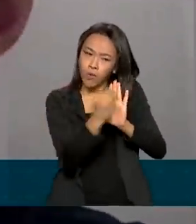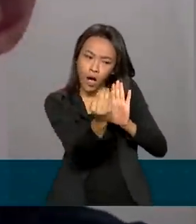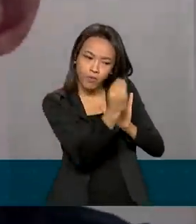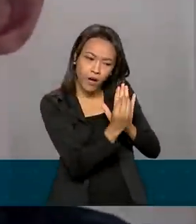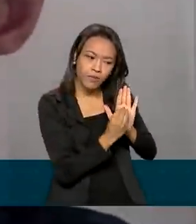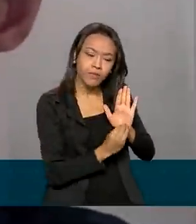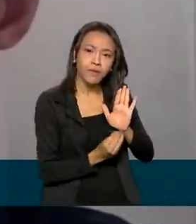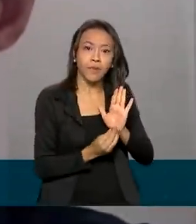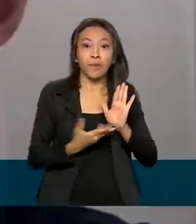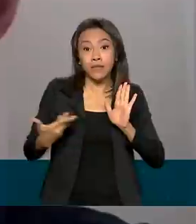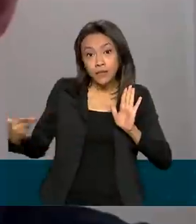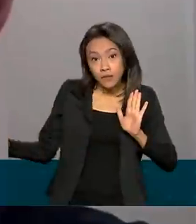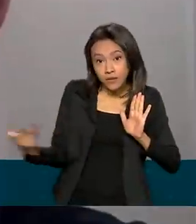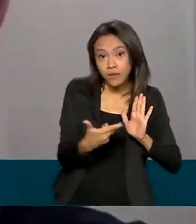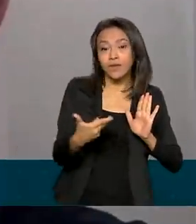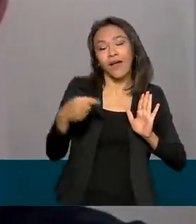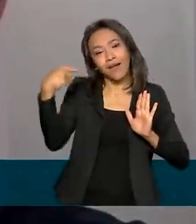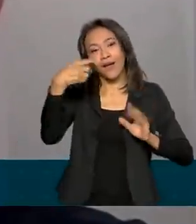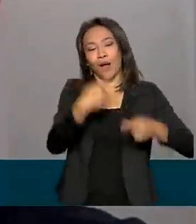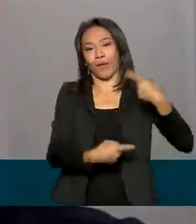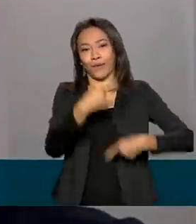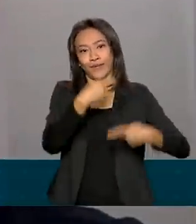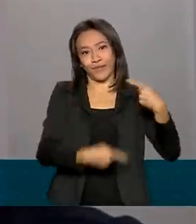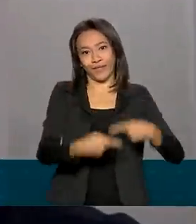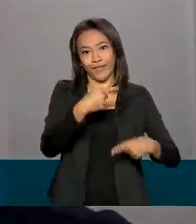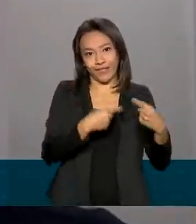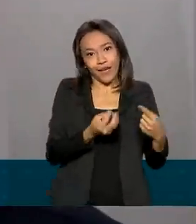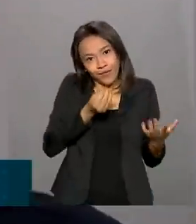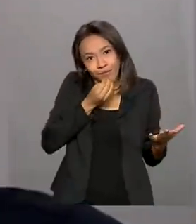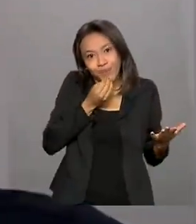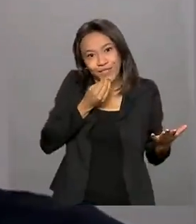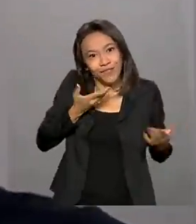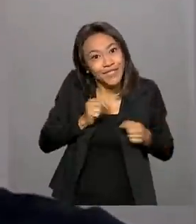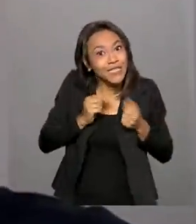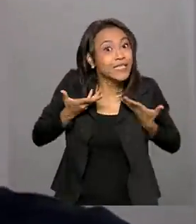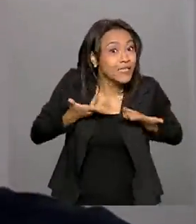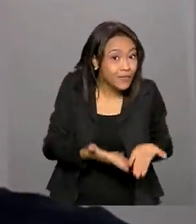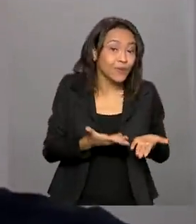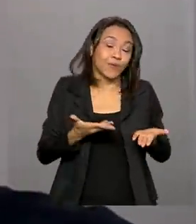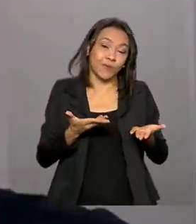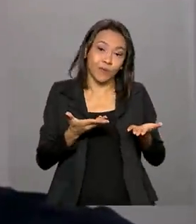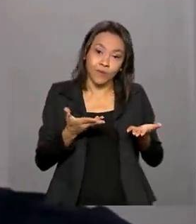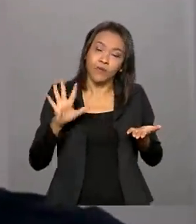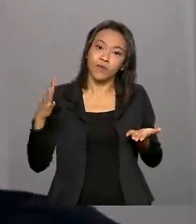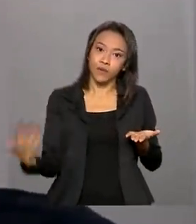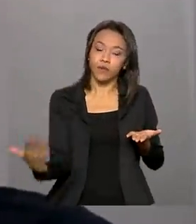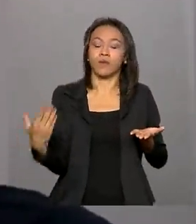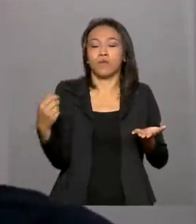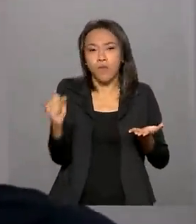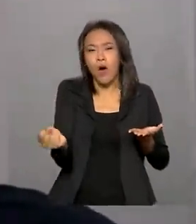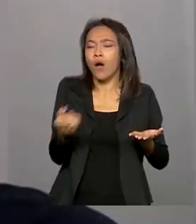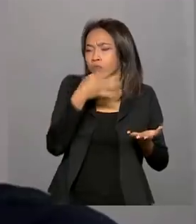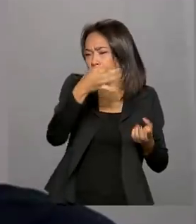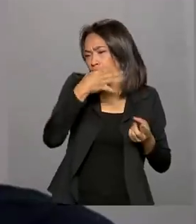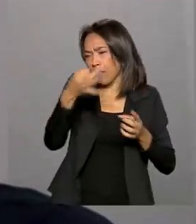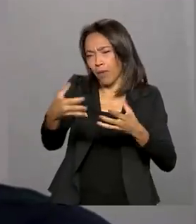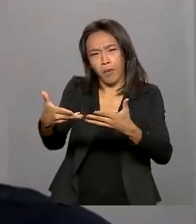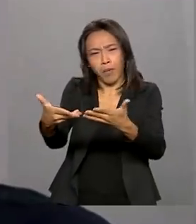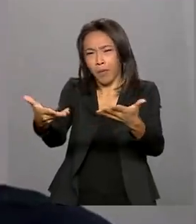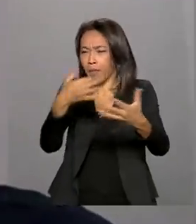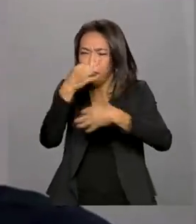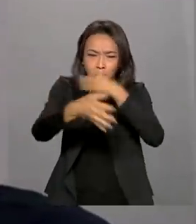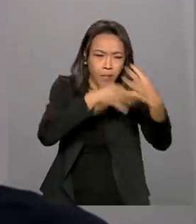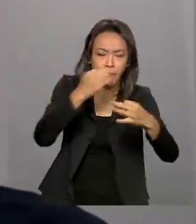órgão, a unidade responsável pela política pública, ela poderia fazer isso. Então, elas podem fazer aí sugestões em todos os